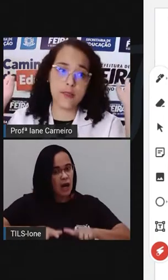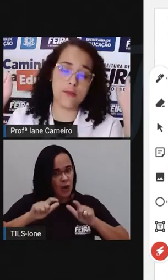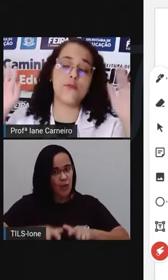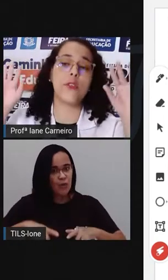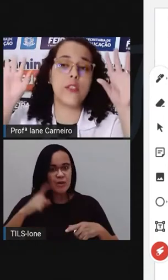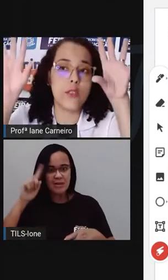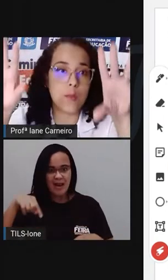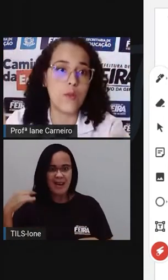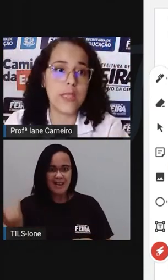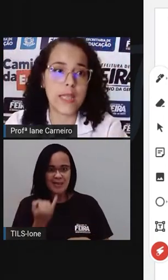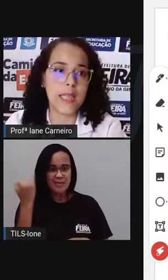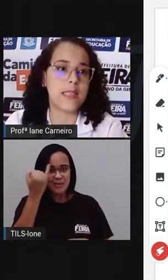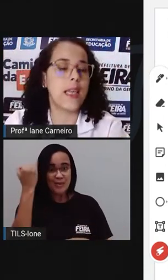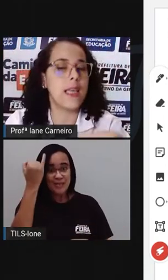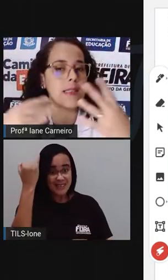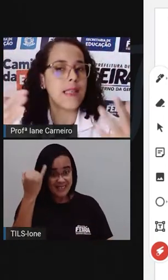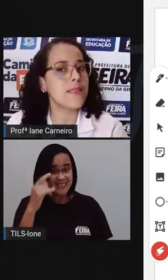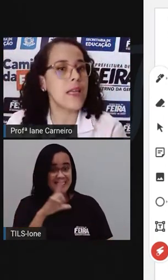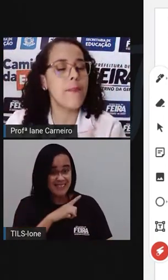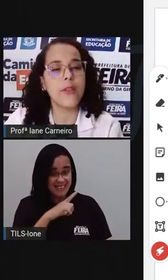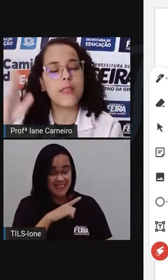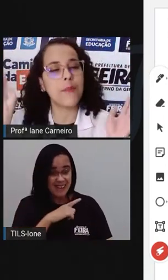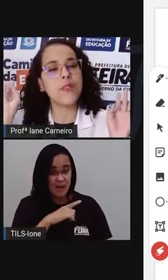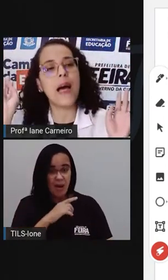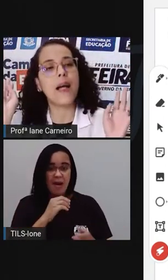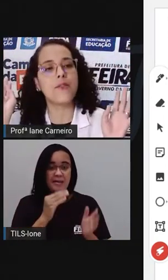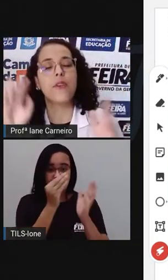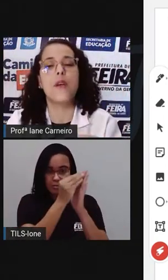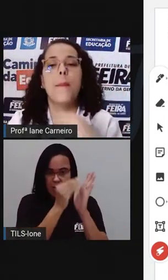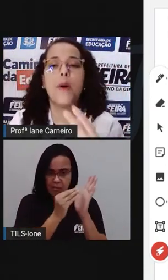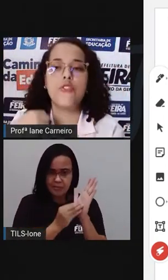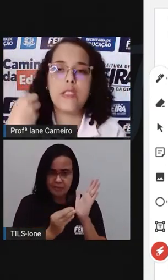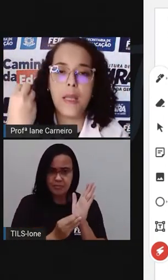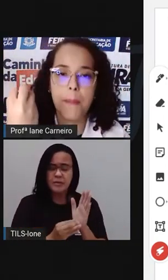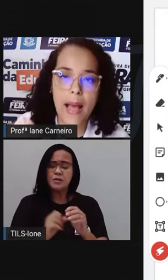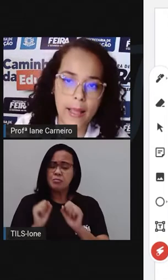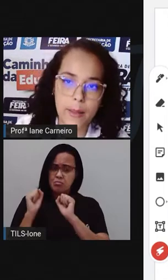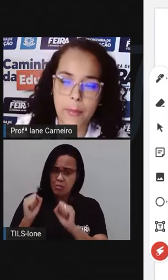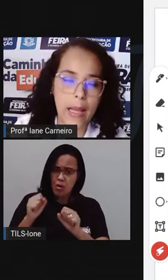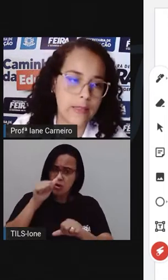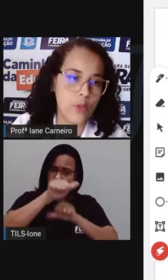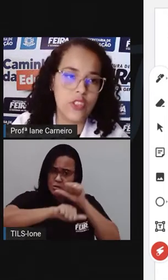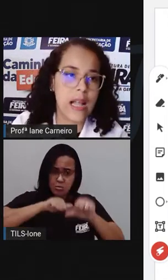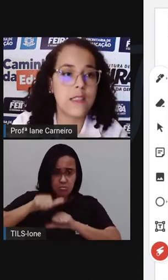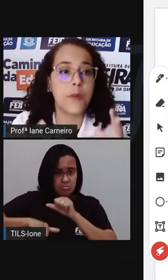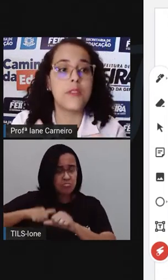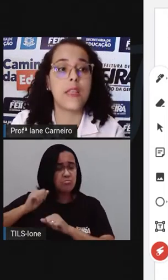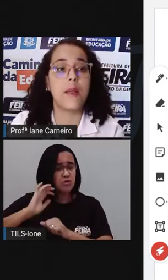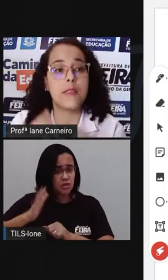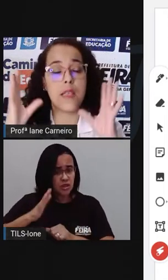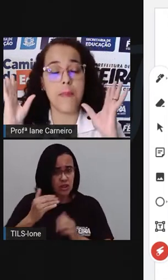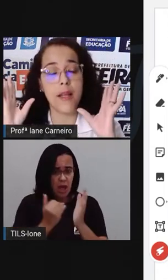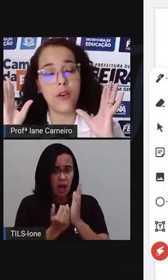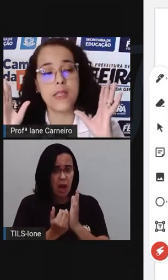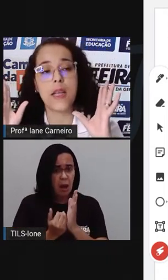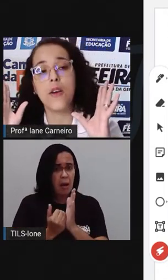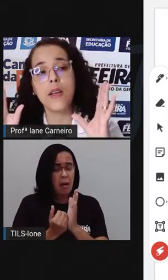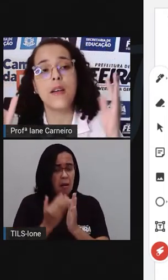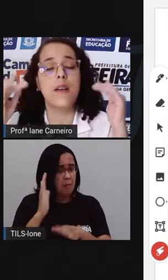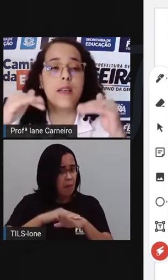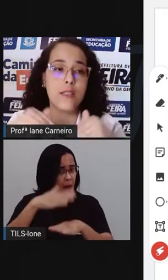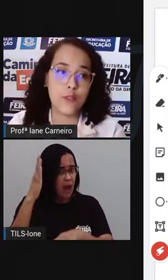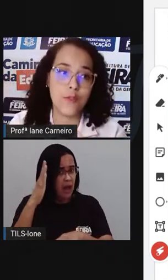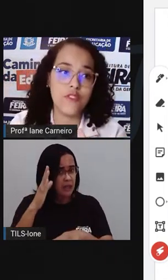ano. Foi em 2013. Esses dados aí podem ter mudado. Pode ter mais... As quantidades podem ser maiores